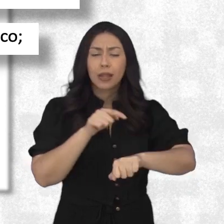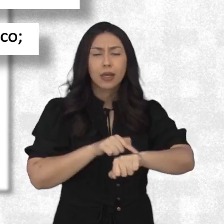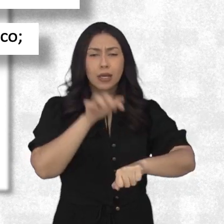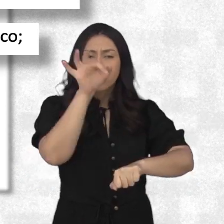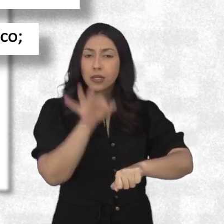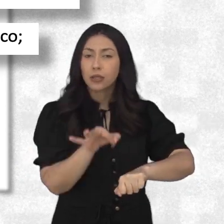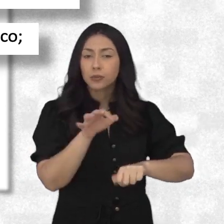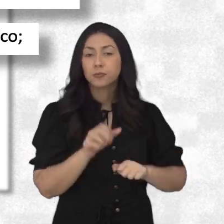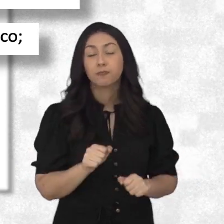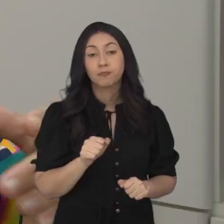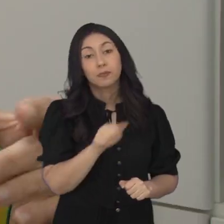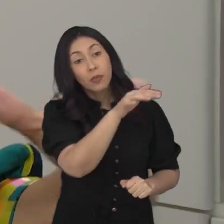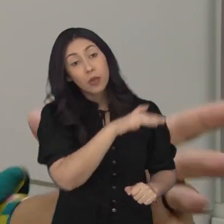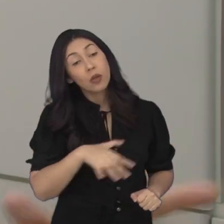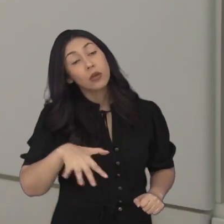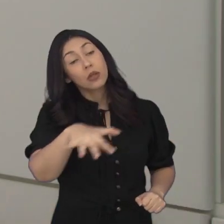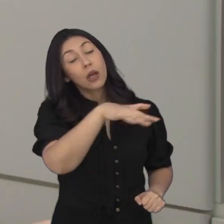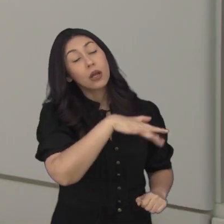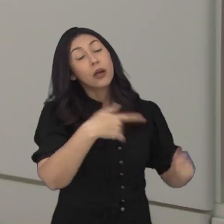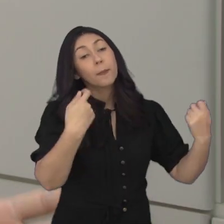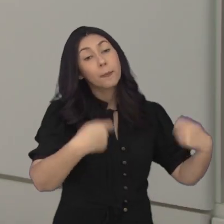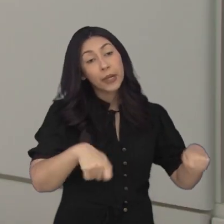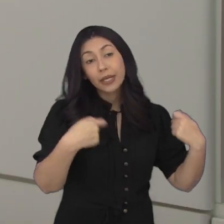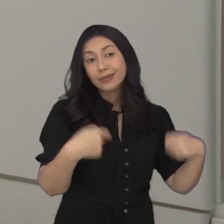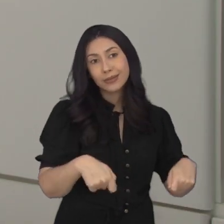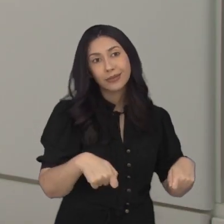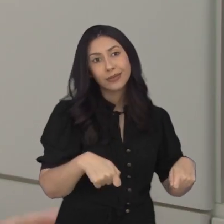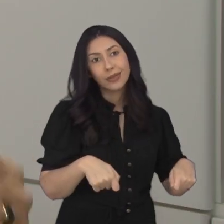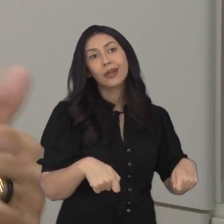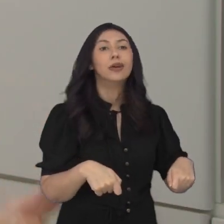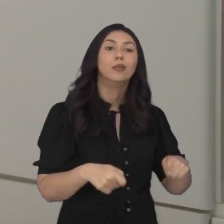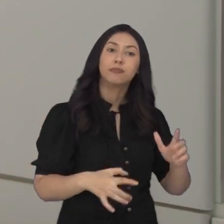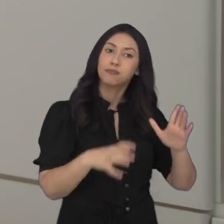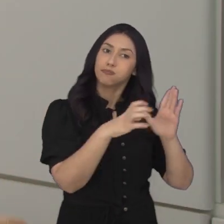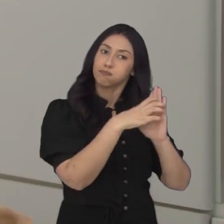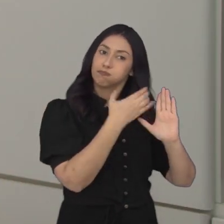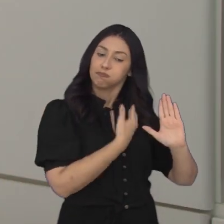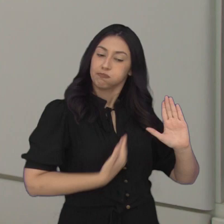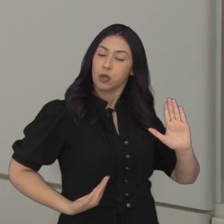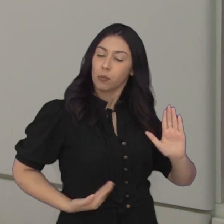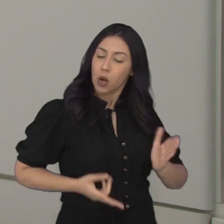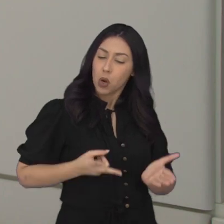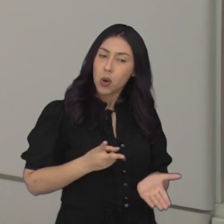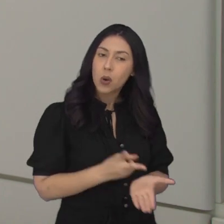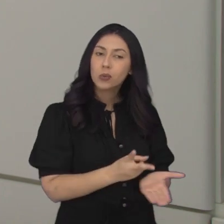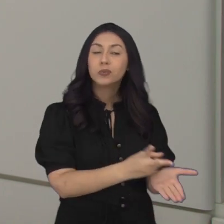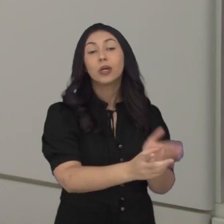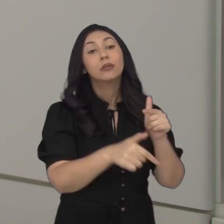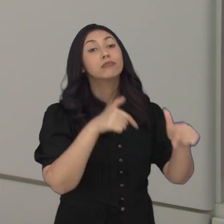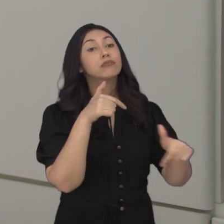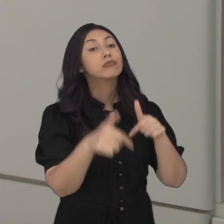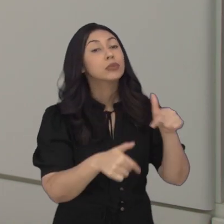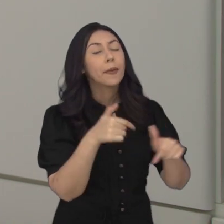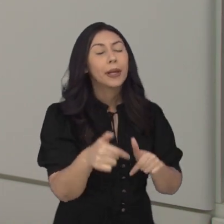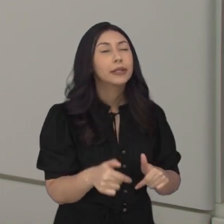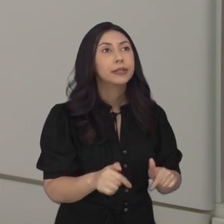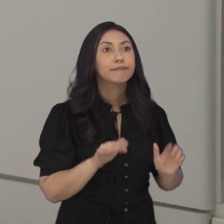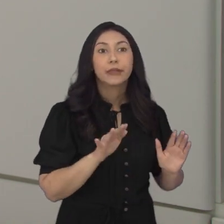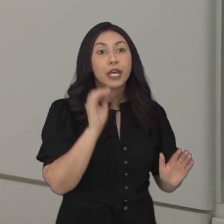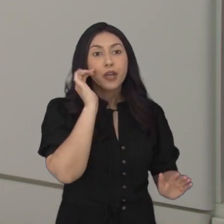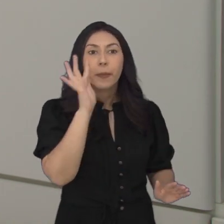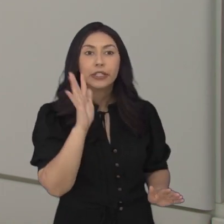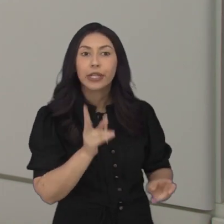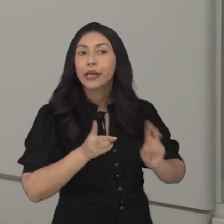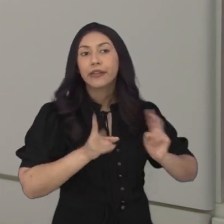pontual ao serviço. Toda área tem que ter servidor público até mesmo para dar continuidade ao trabalho. Você imagina se